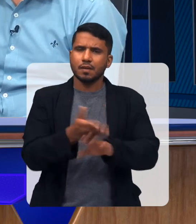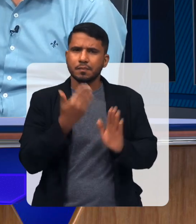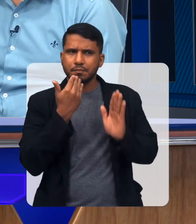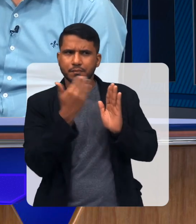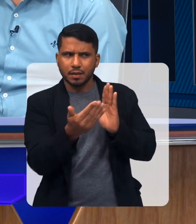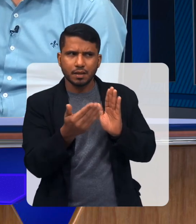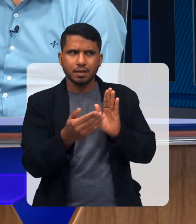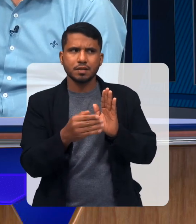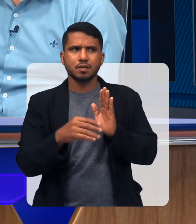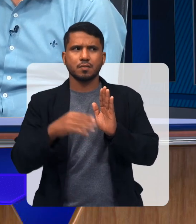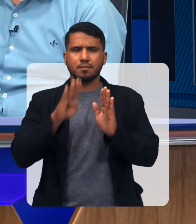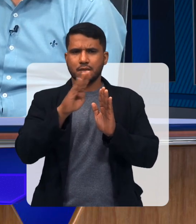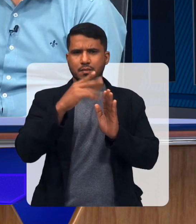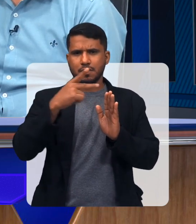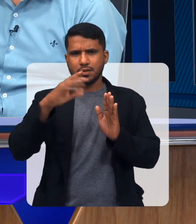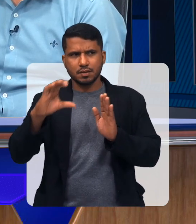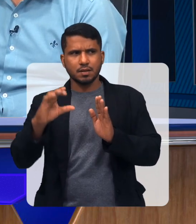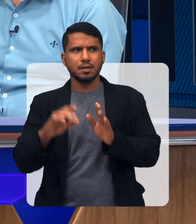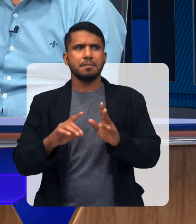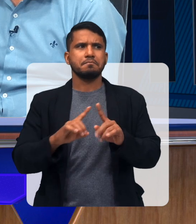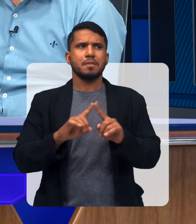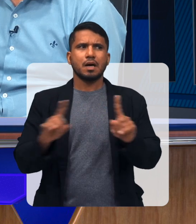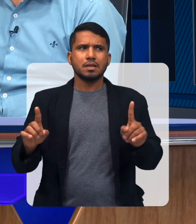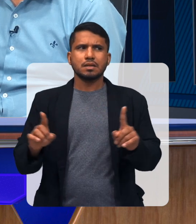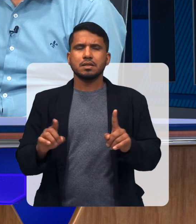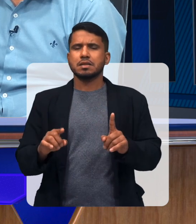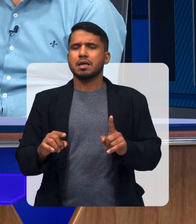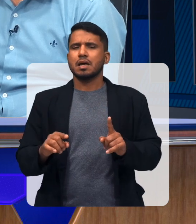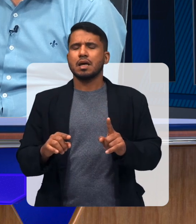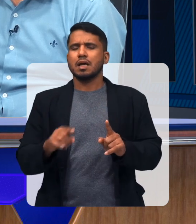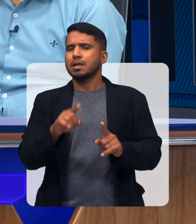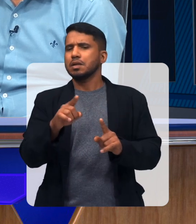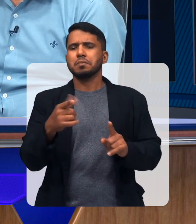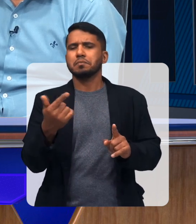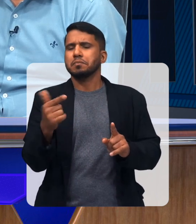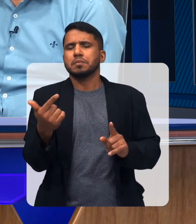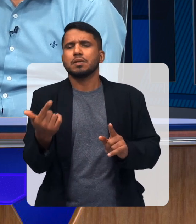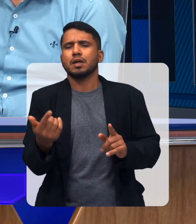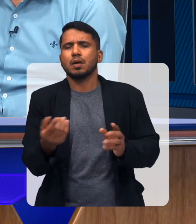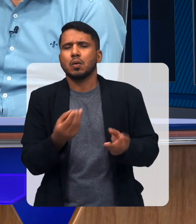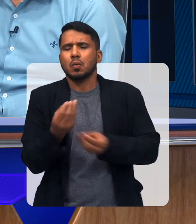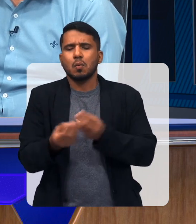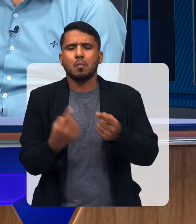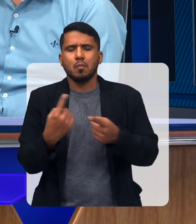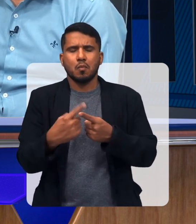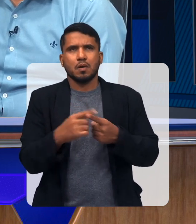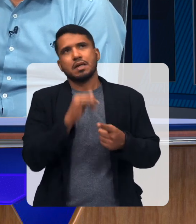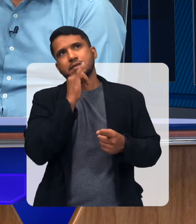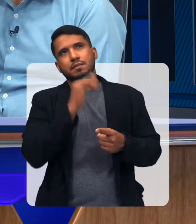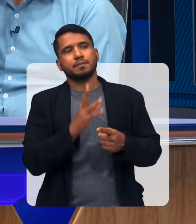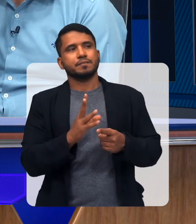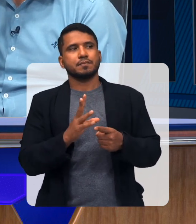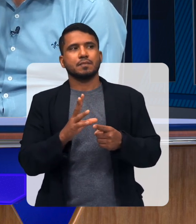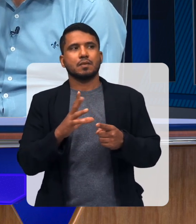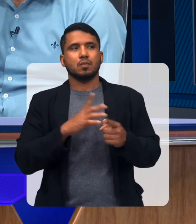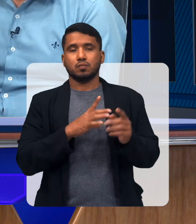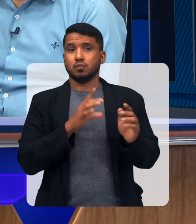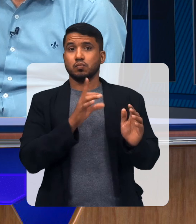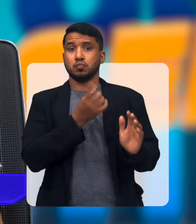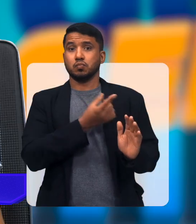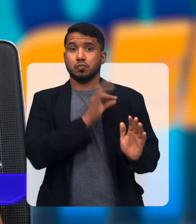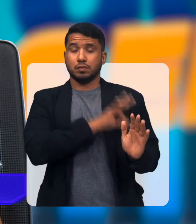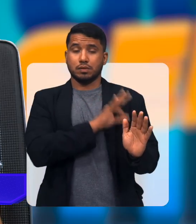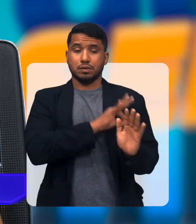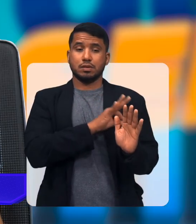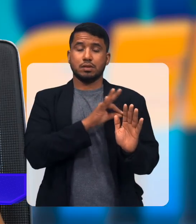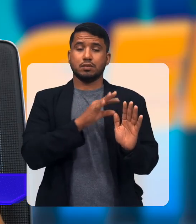a pessoa entra solicitando esse direito do BPC E naquele momento ele não tem condições, porque tem